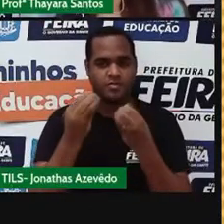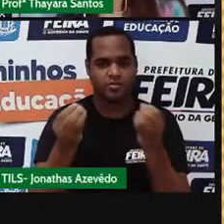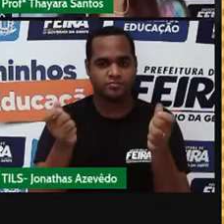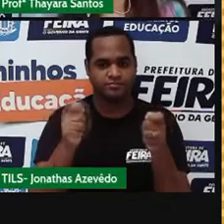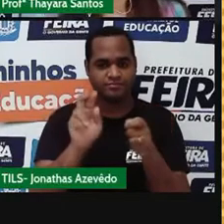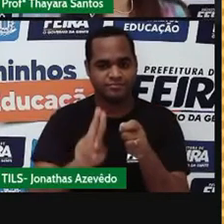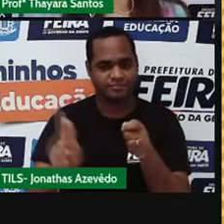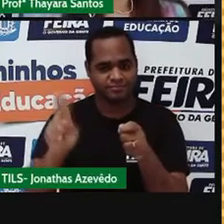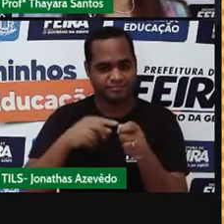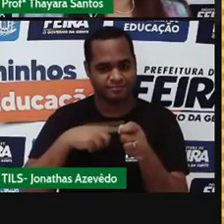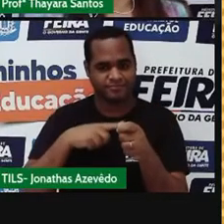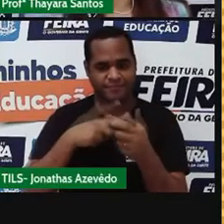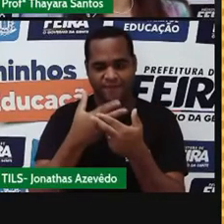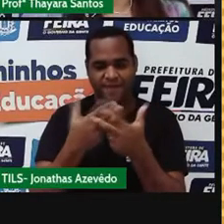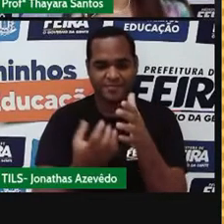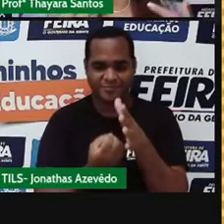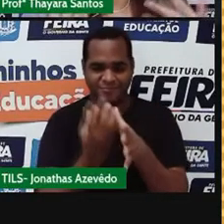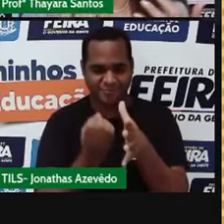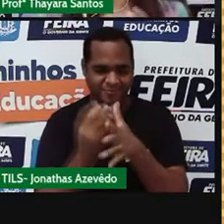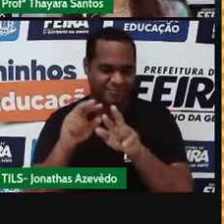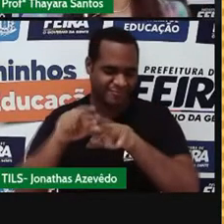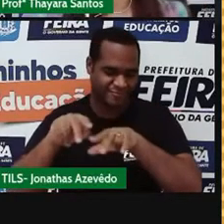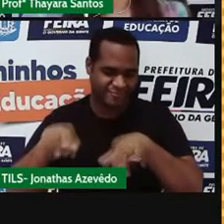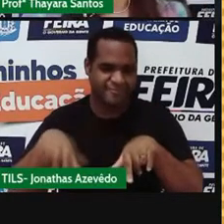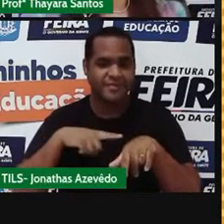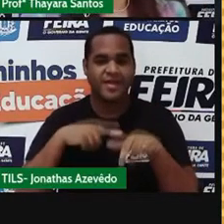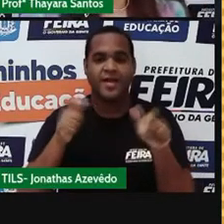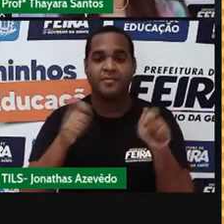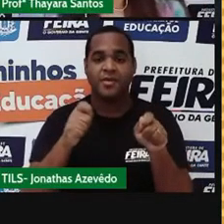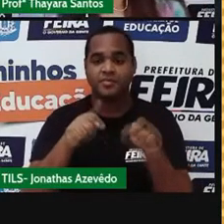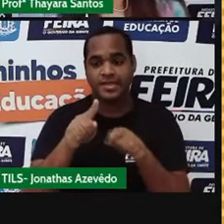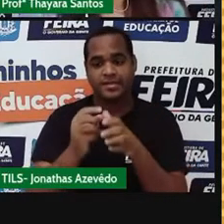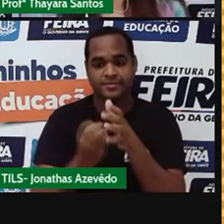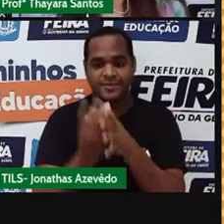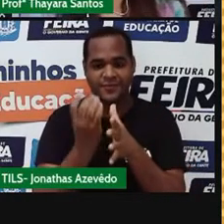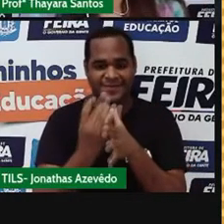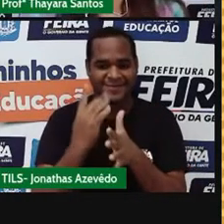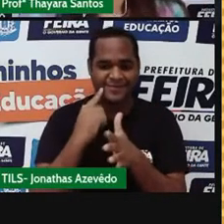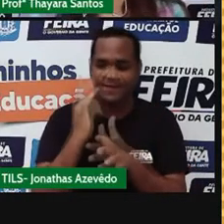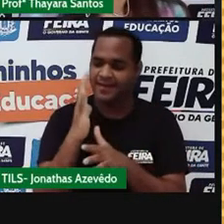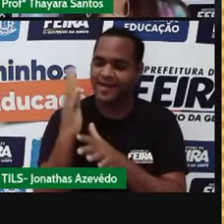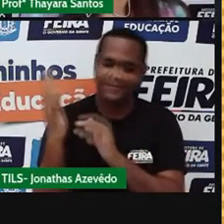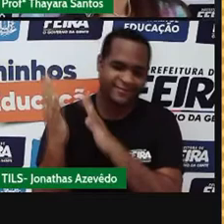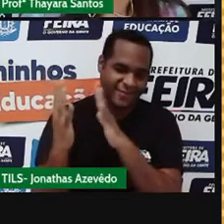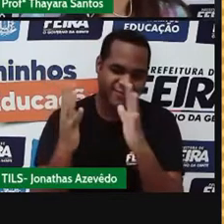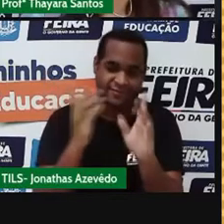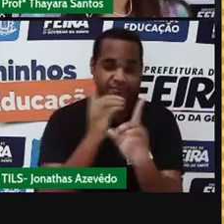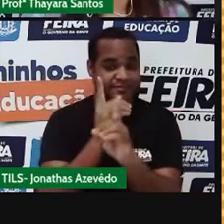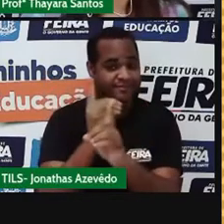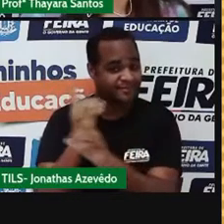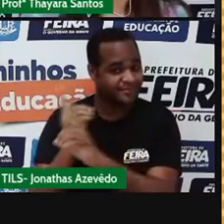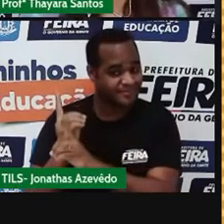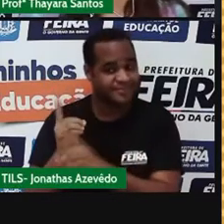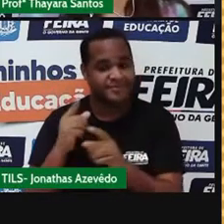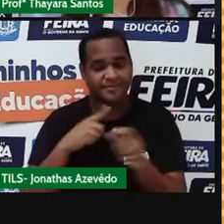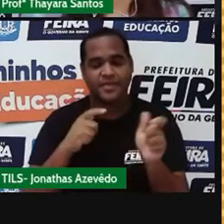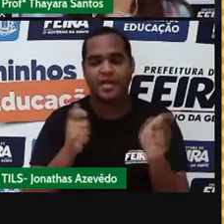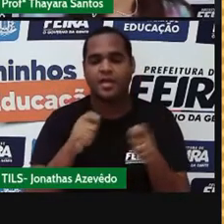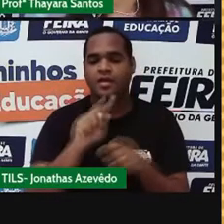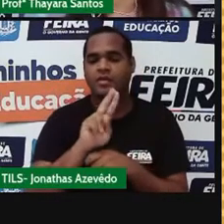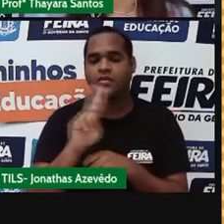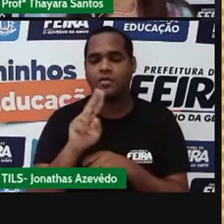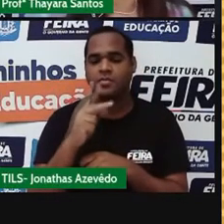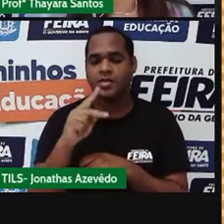utilizado na produção de objetos e quando esses recursos podem ser encontrados na natureza, a gente chama que eles de